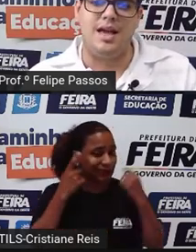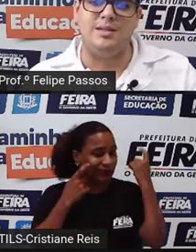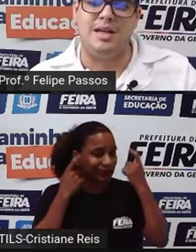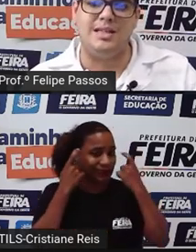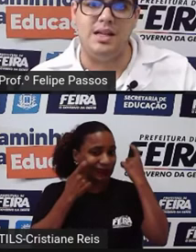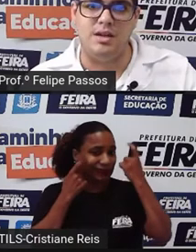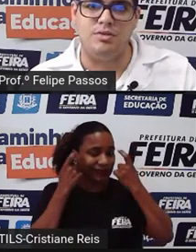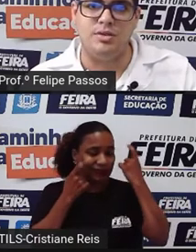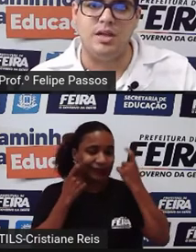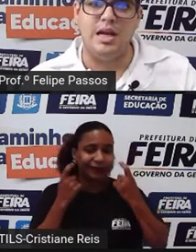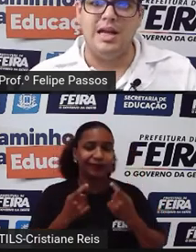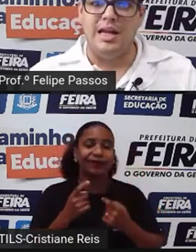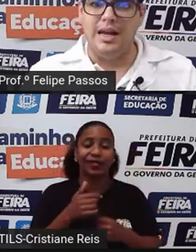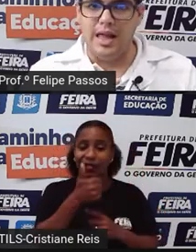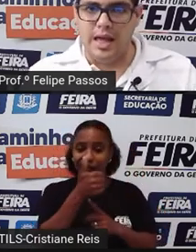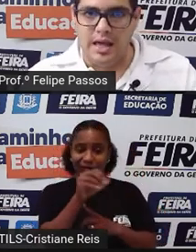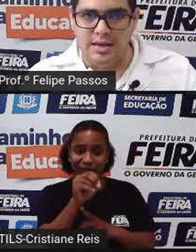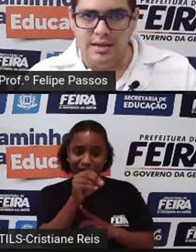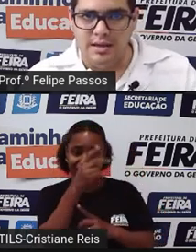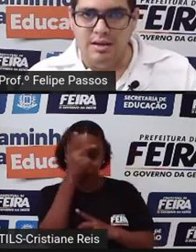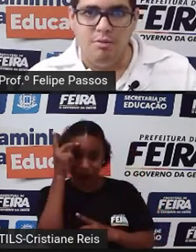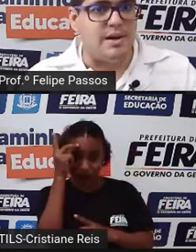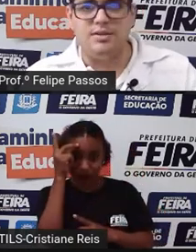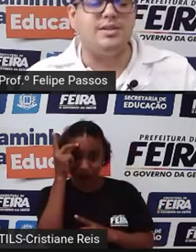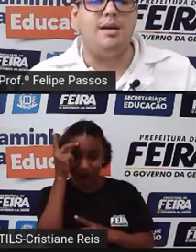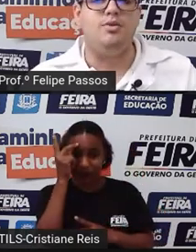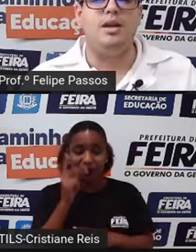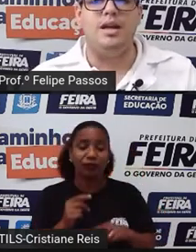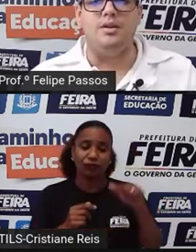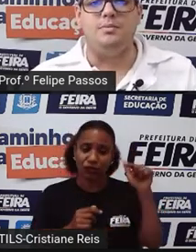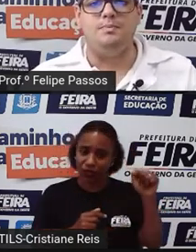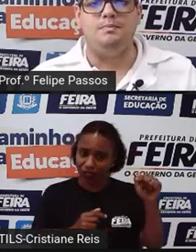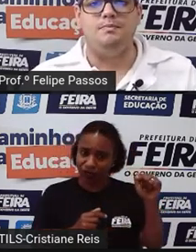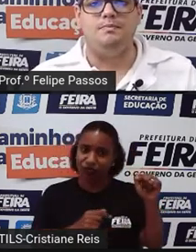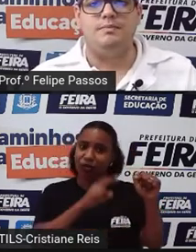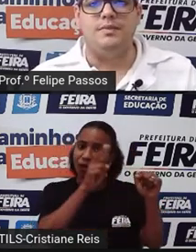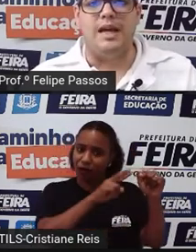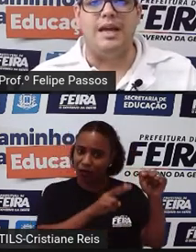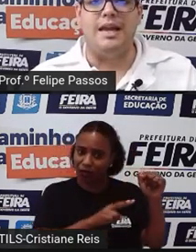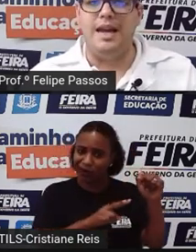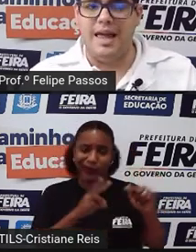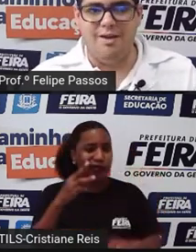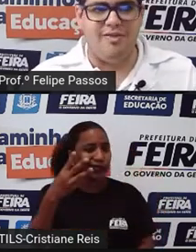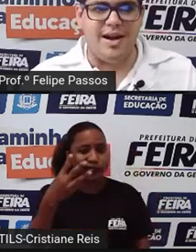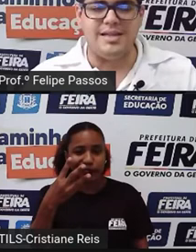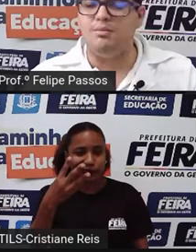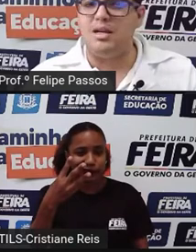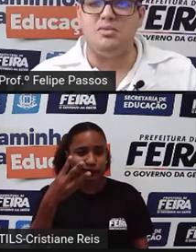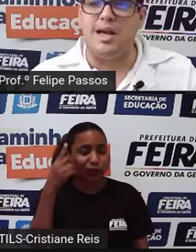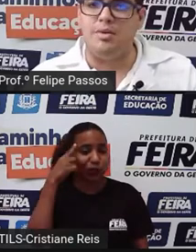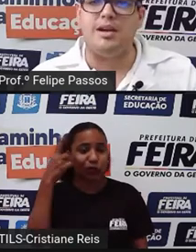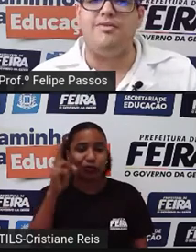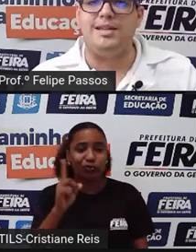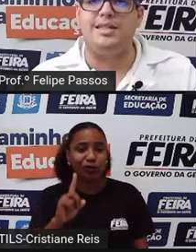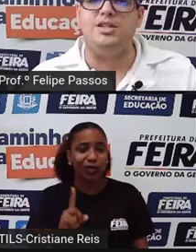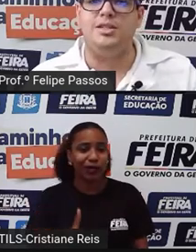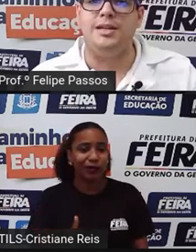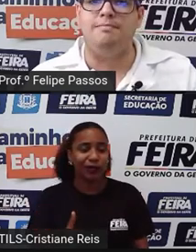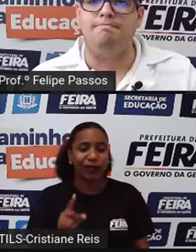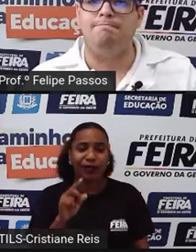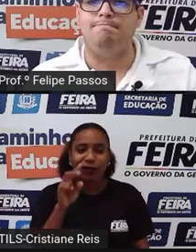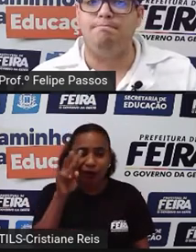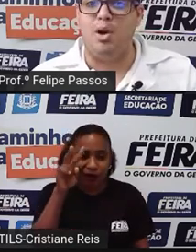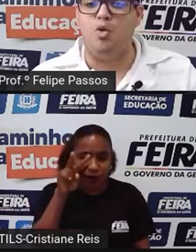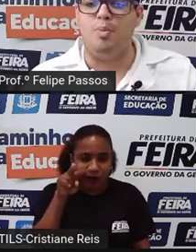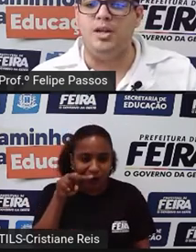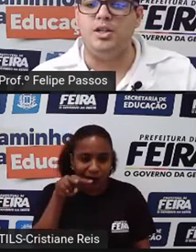cada dez brasileiros leem, mas não sabem o que leram. Ele lê a frase, mas não sabe o que a frase quis dizer.